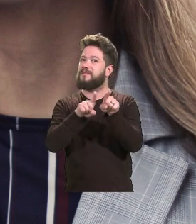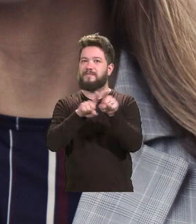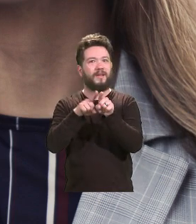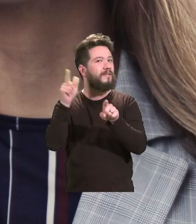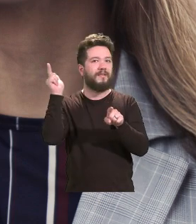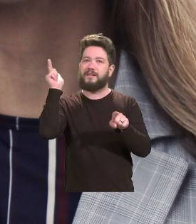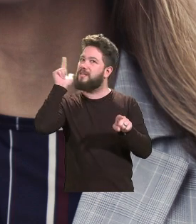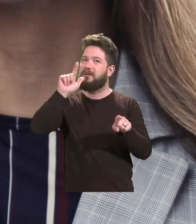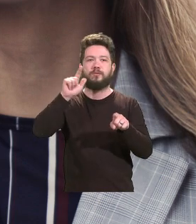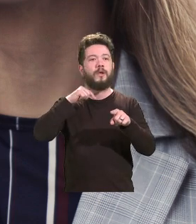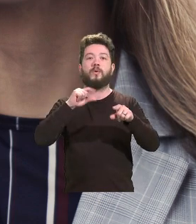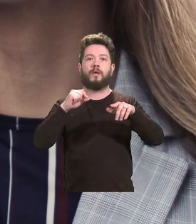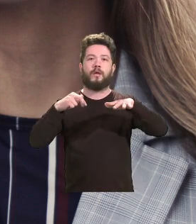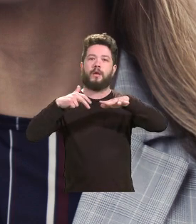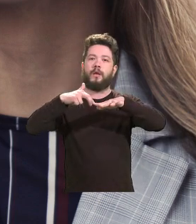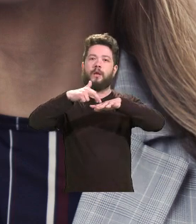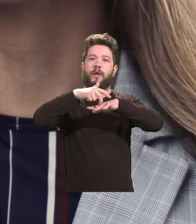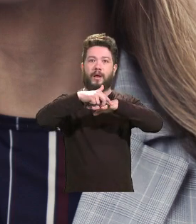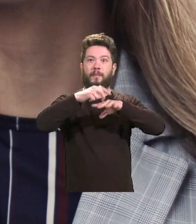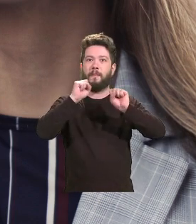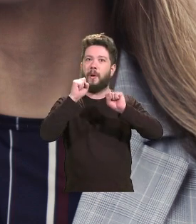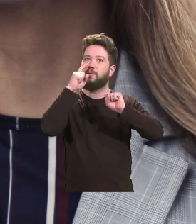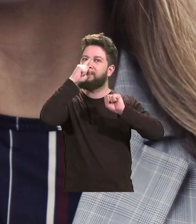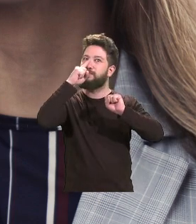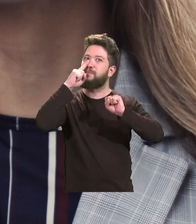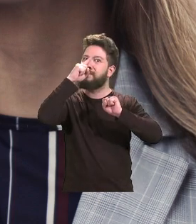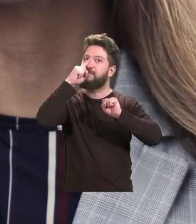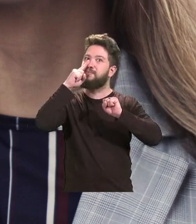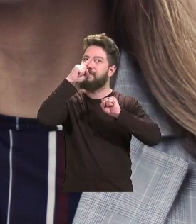identificar todos os riscos que corremos.